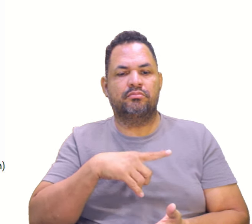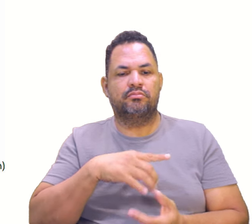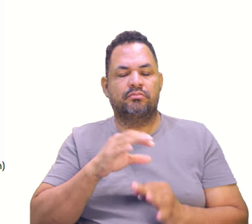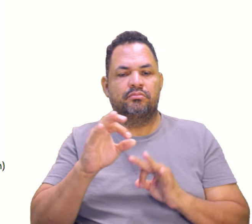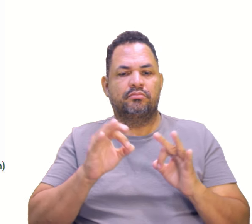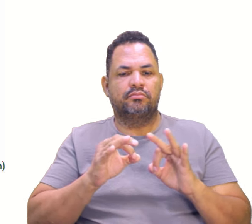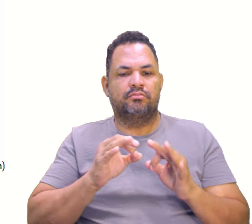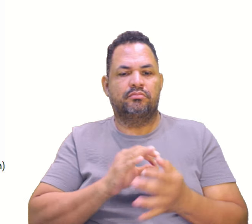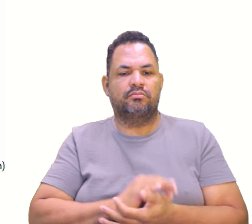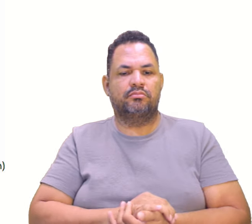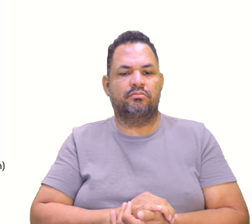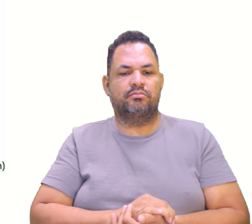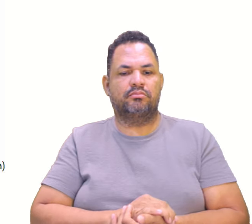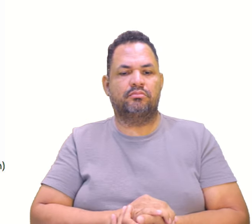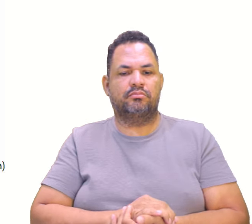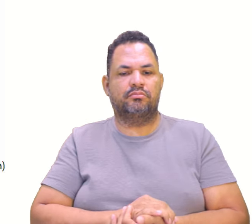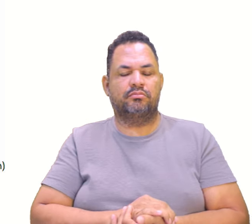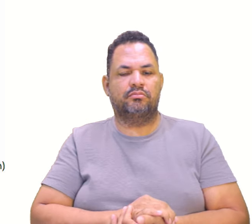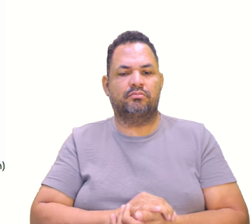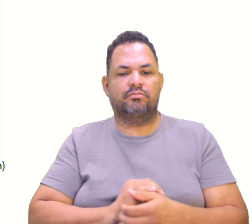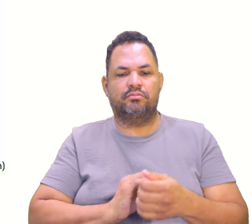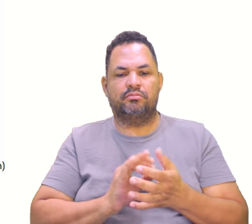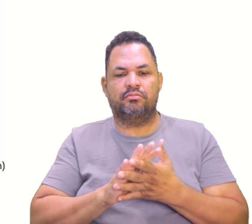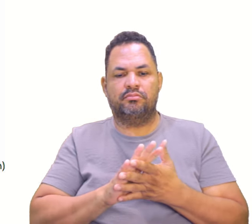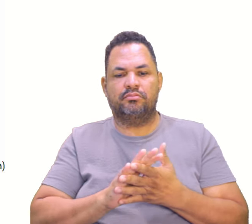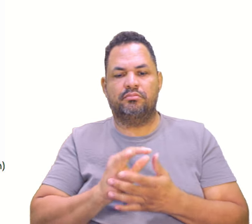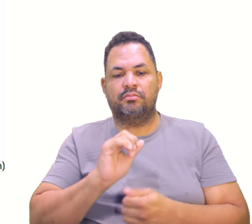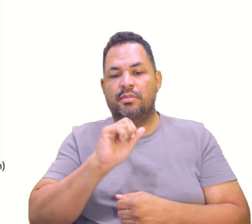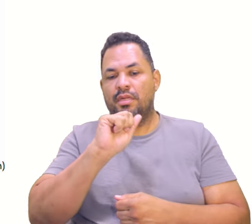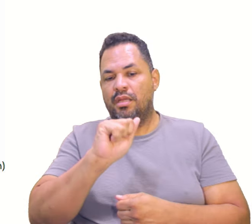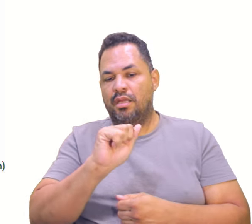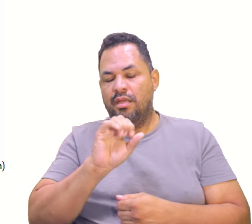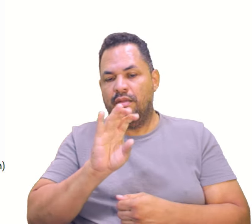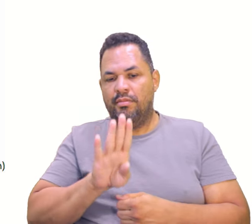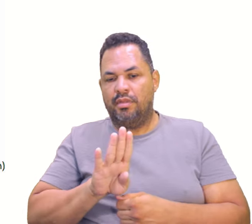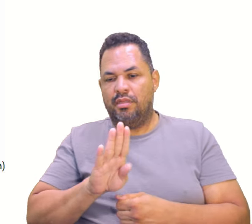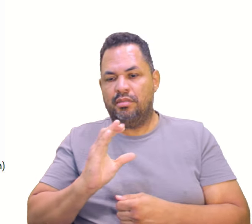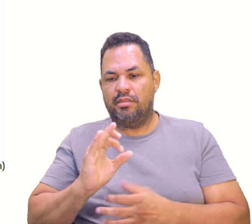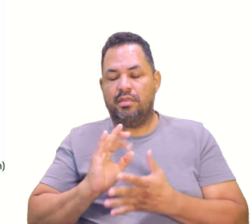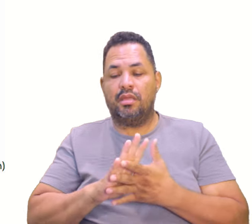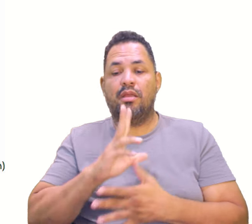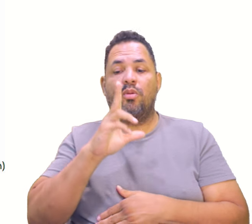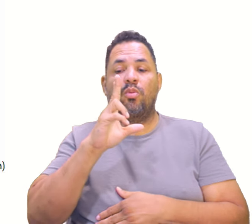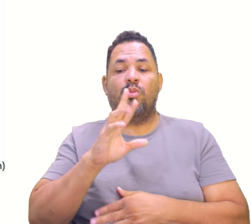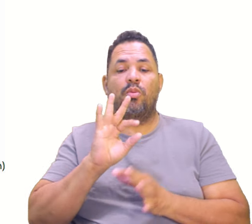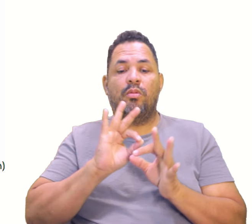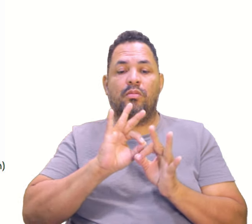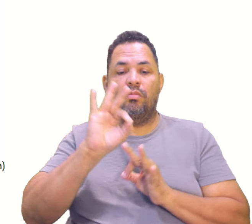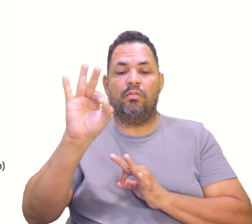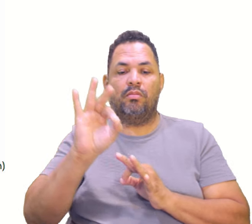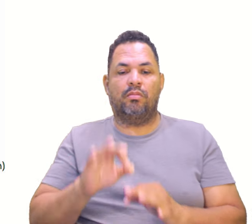em um lugar aqui, ó, que fique equidistante de A, de B e de C. Tem que ser a mesma distância.